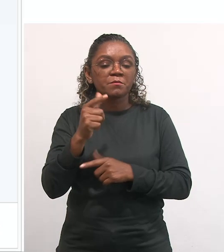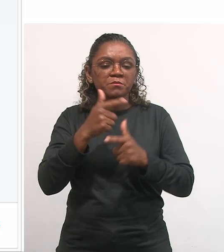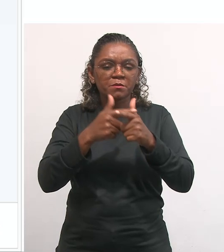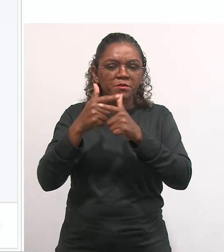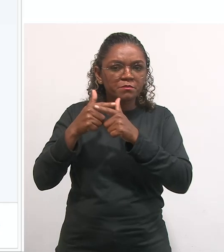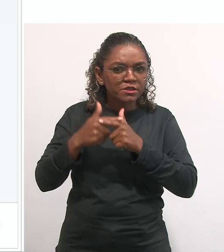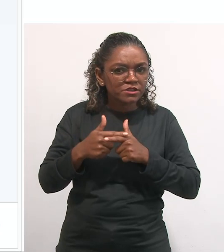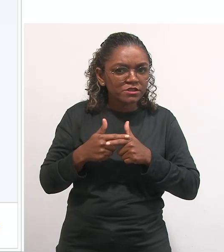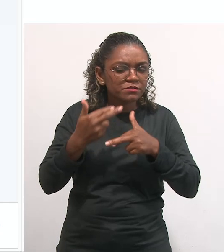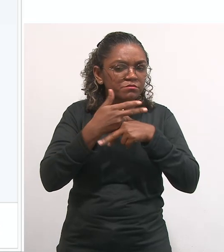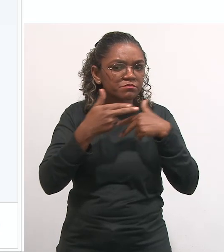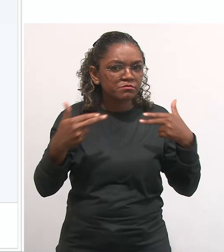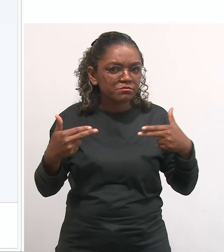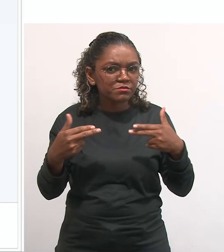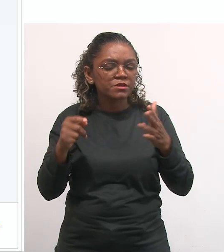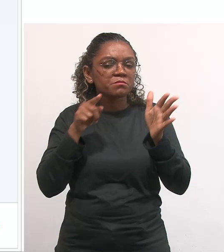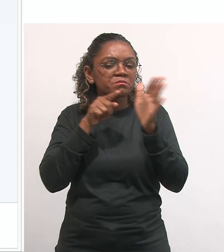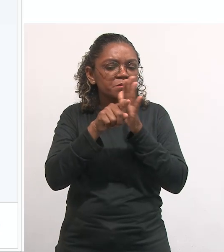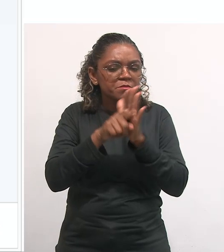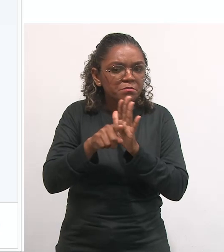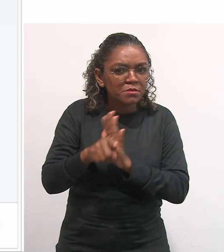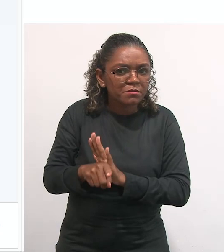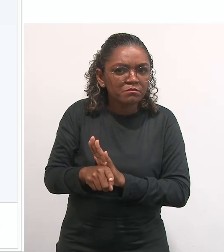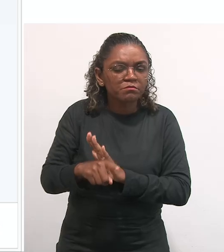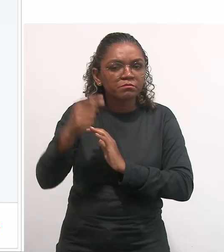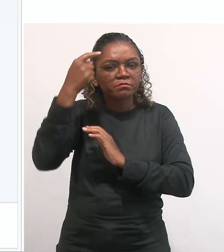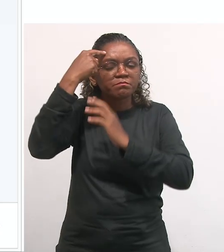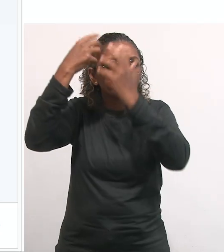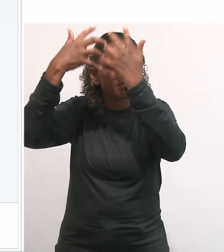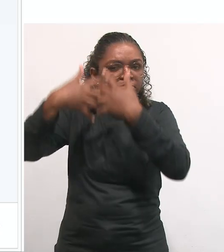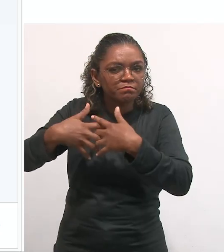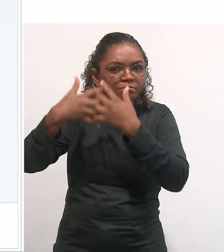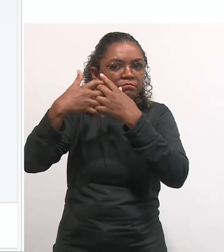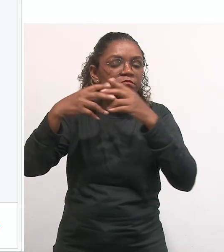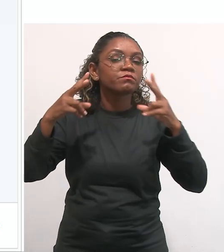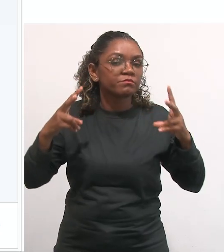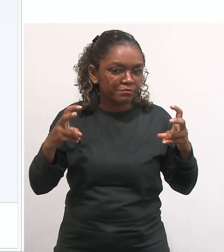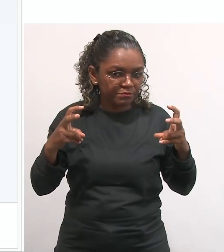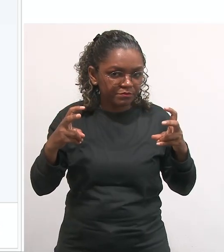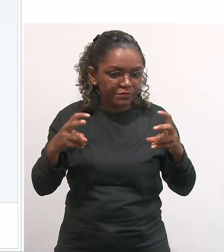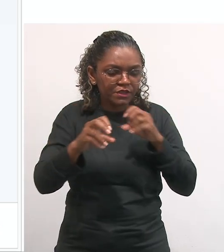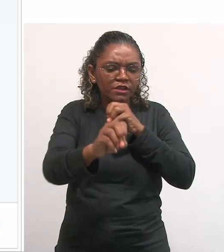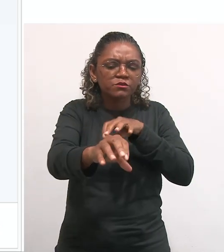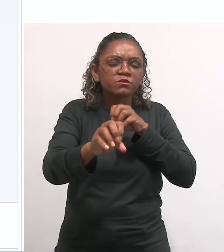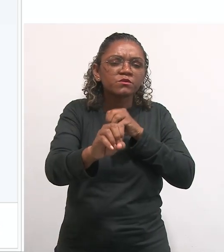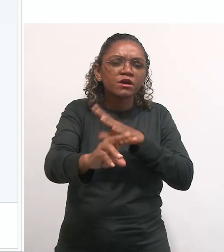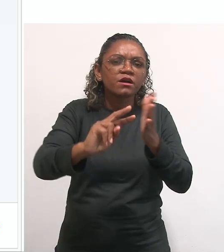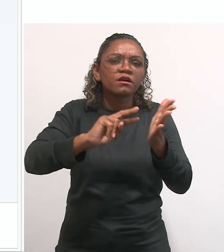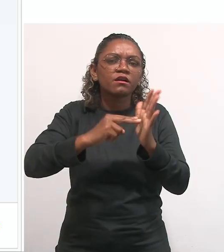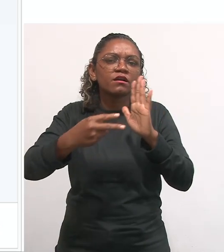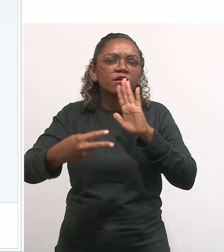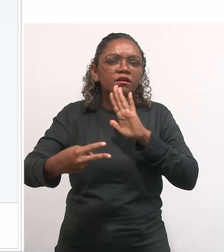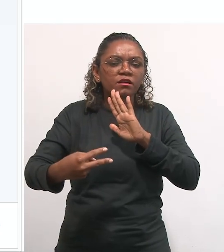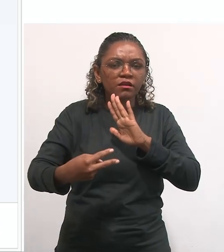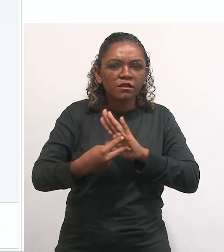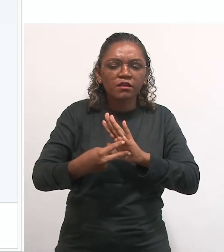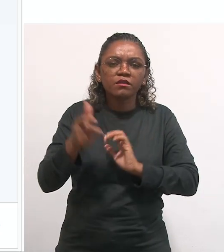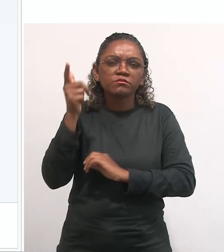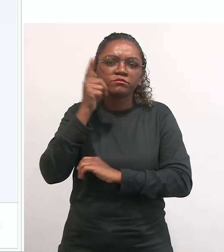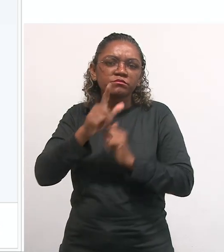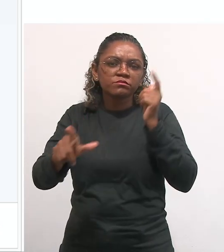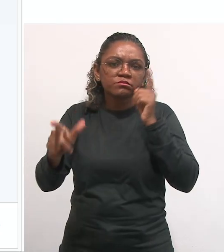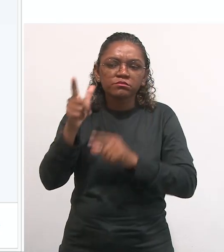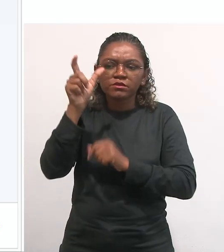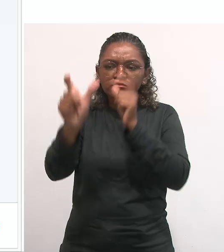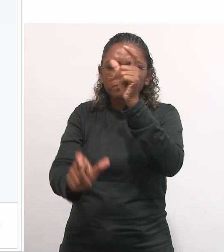concebida como problematização, questionamento, reflexão sobre a ação. Educar é fazer